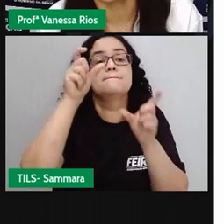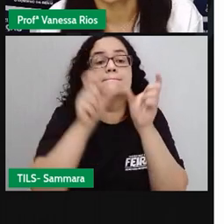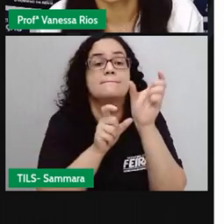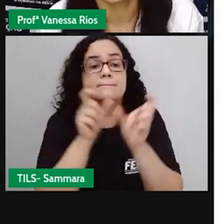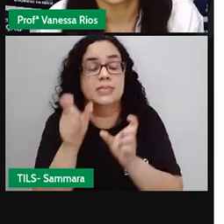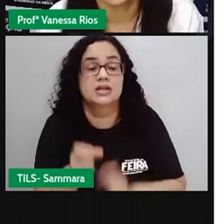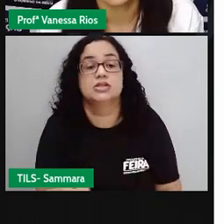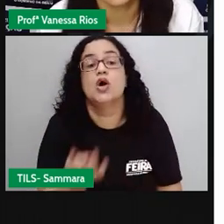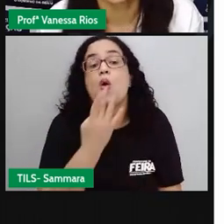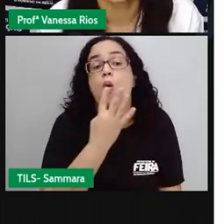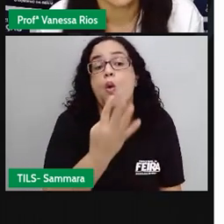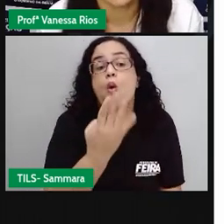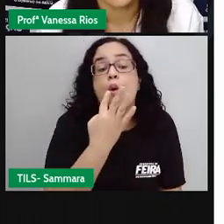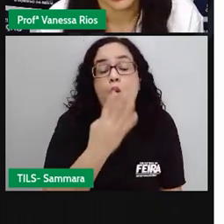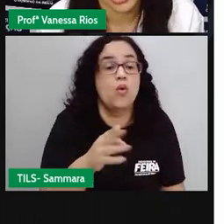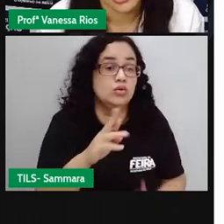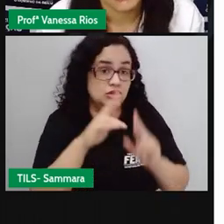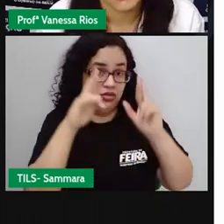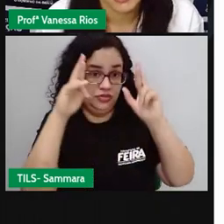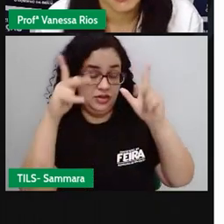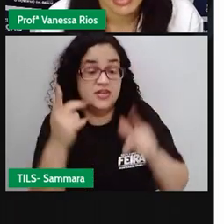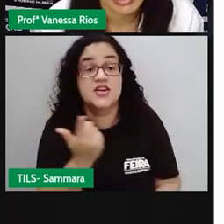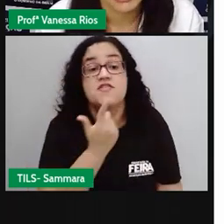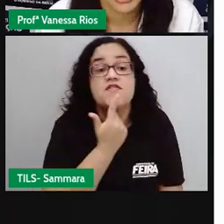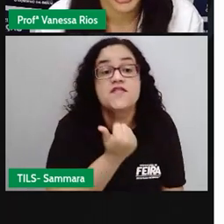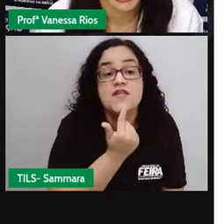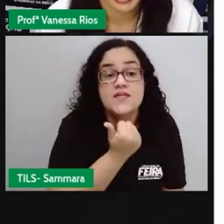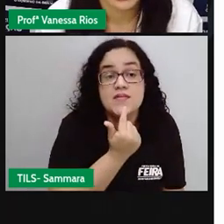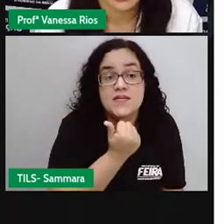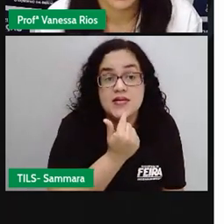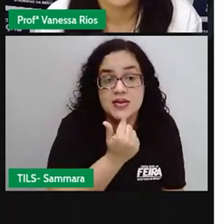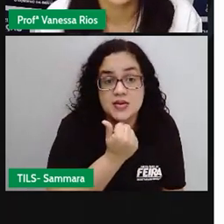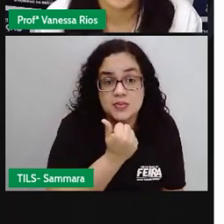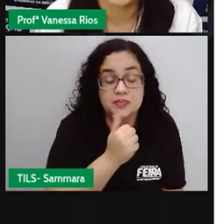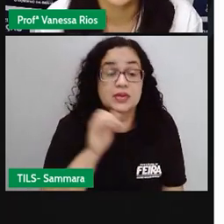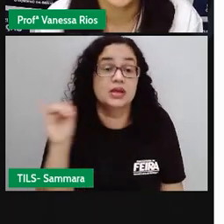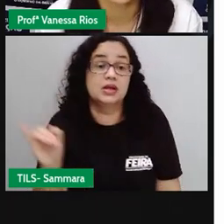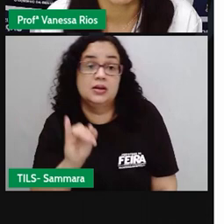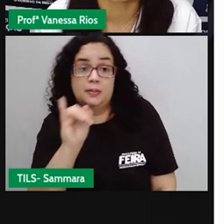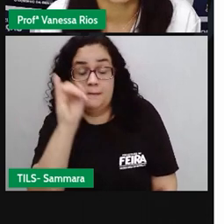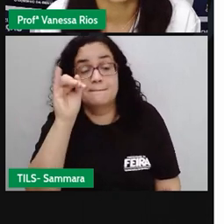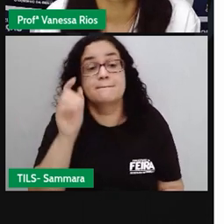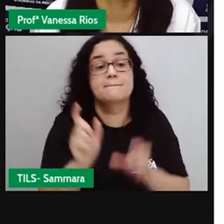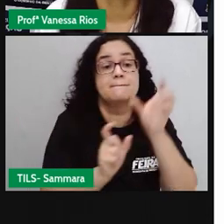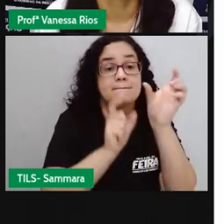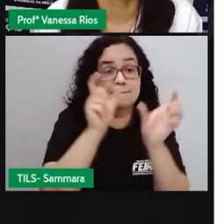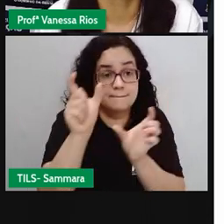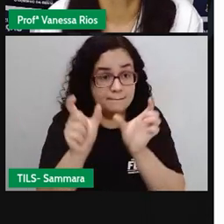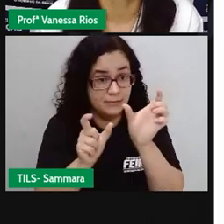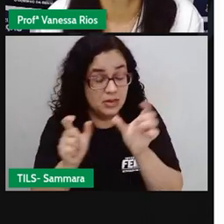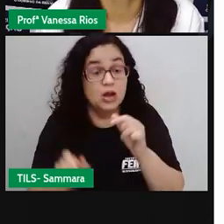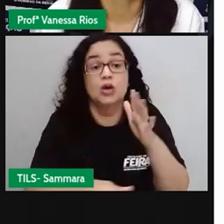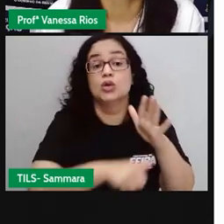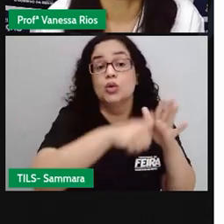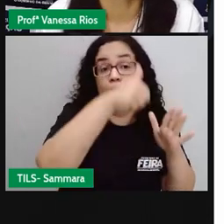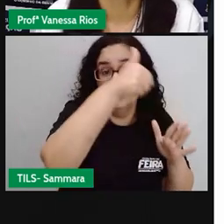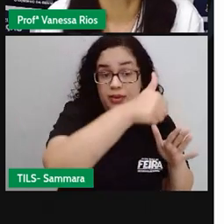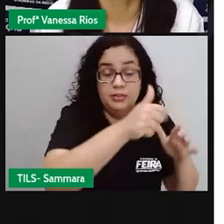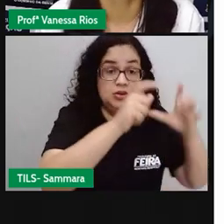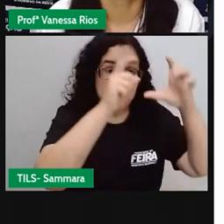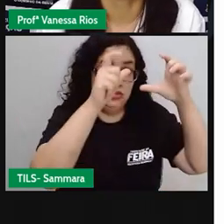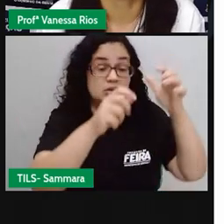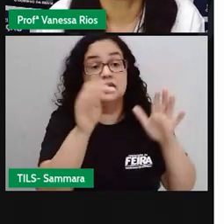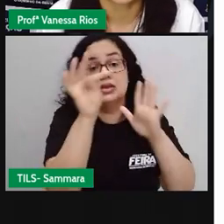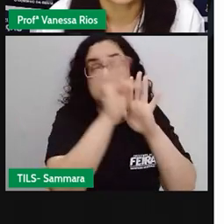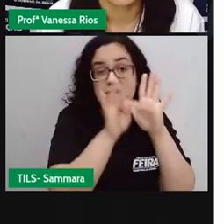aí em cores, em cor diferente, né? Em vermelho, destacadas. Justamente as palavras que no primeiro quadro,